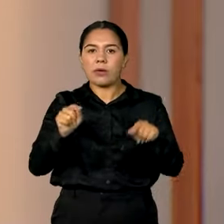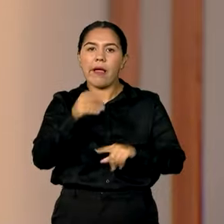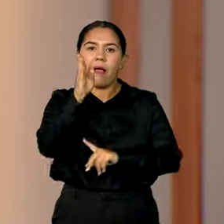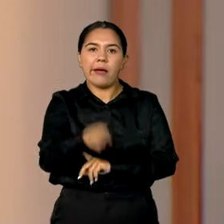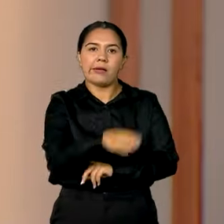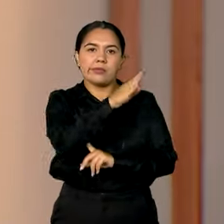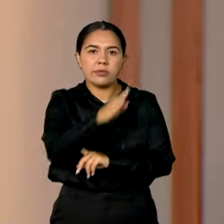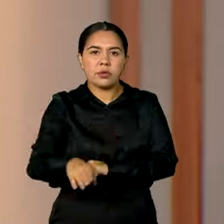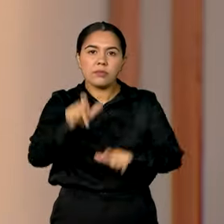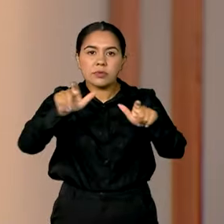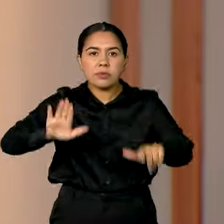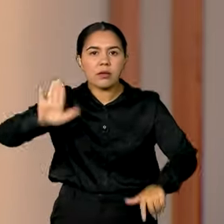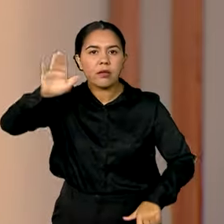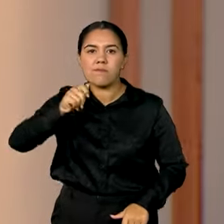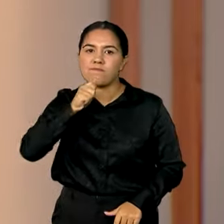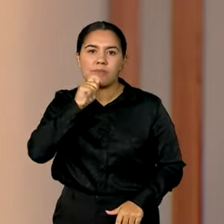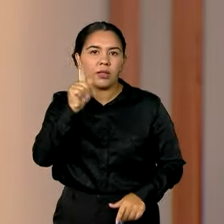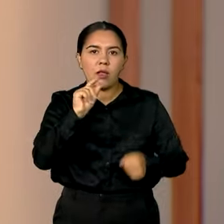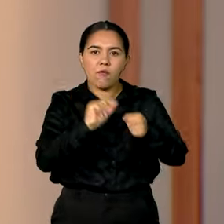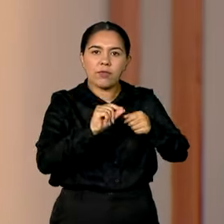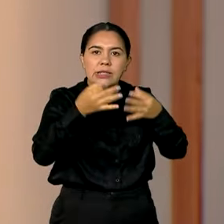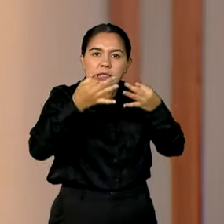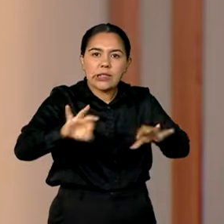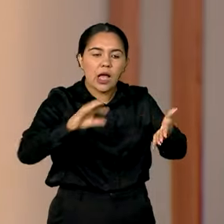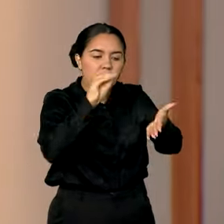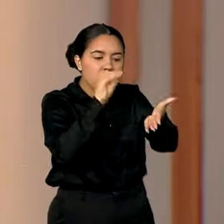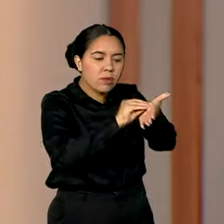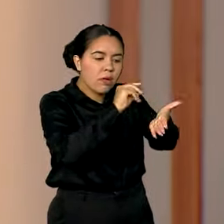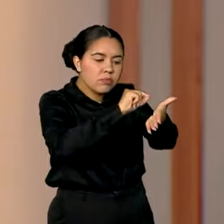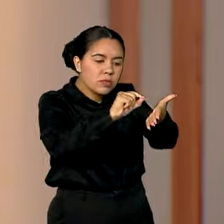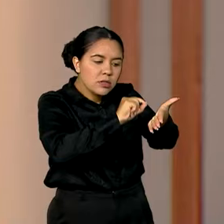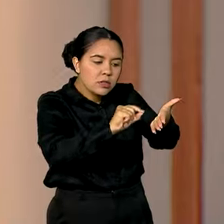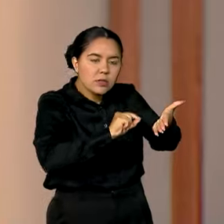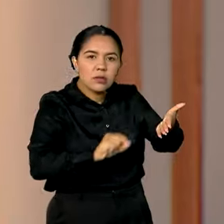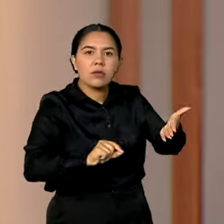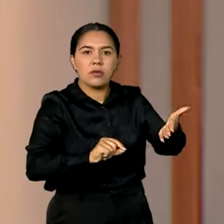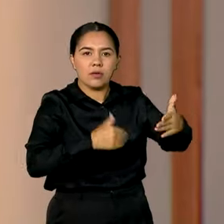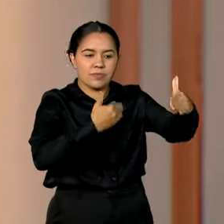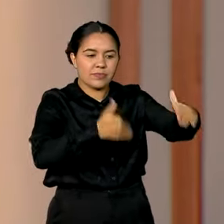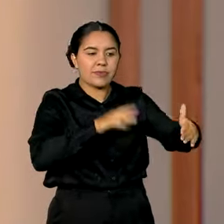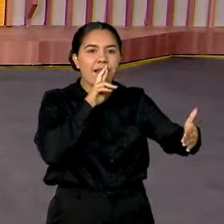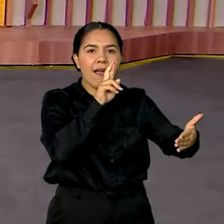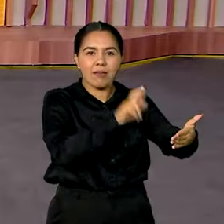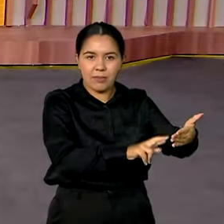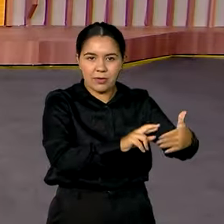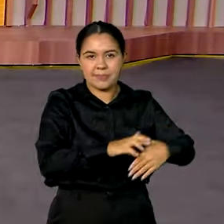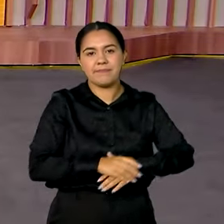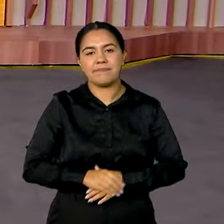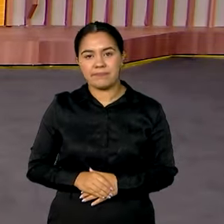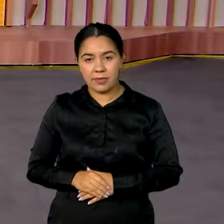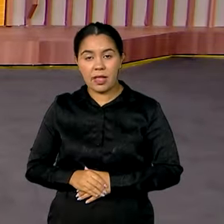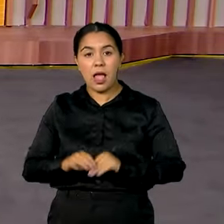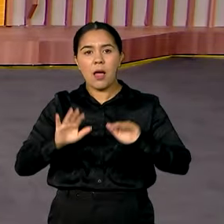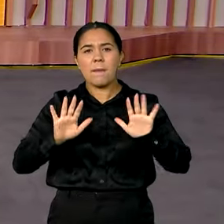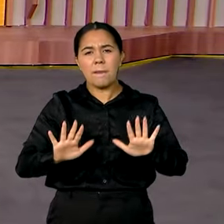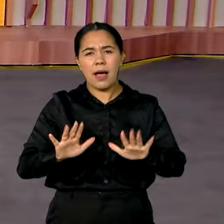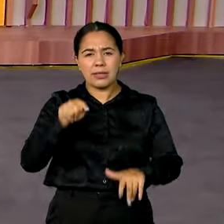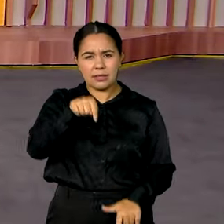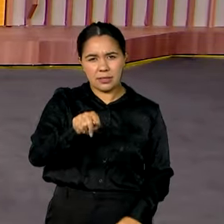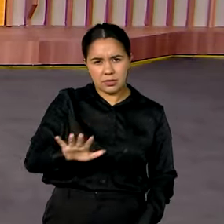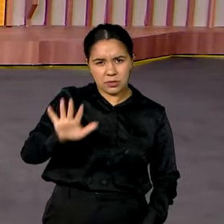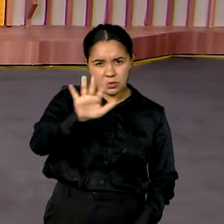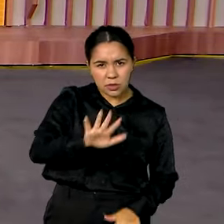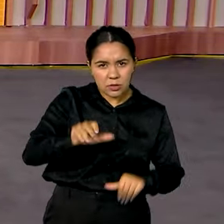de candidatos que não completaram corretamente o campo de identificação no cartão resposta. Quem teve essa situação